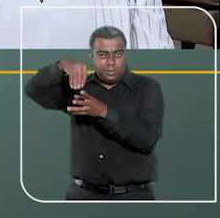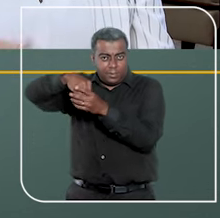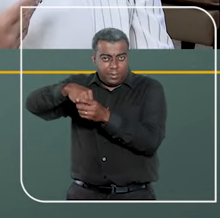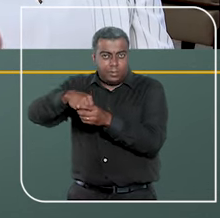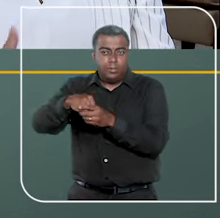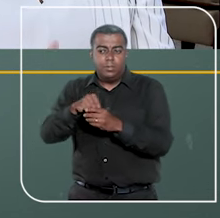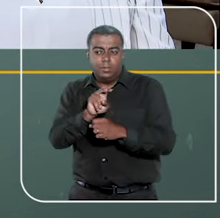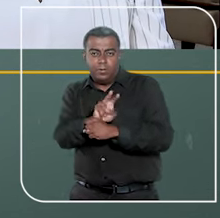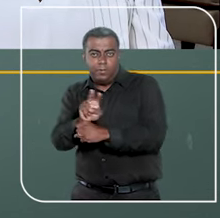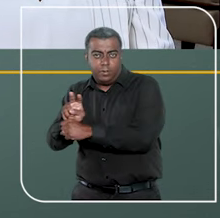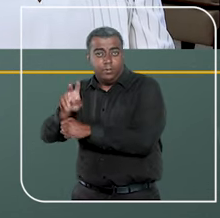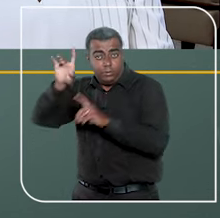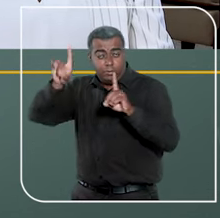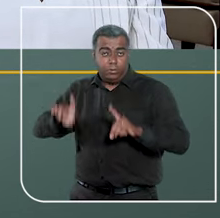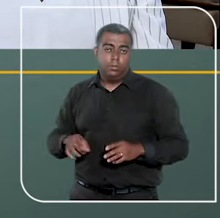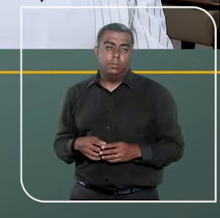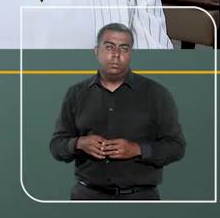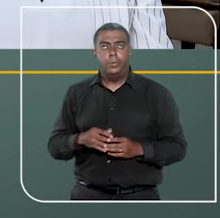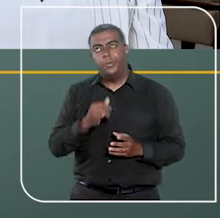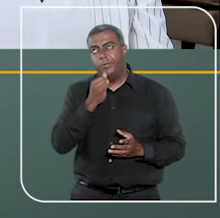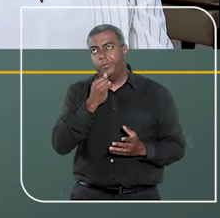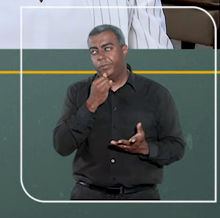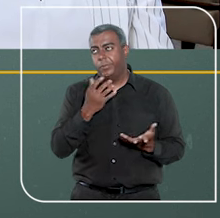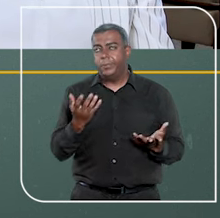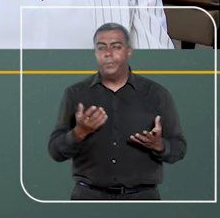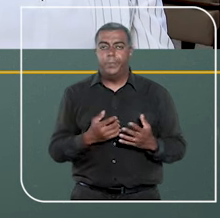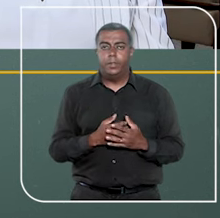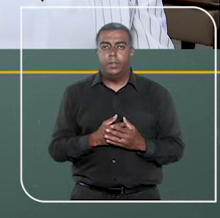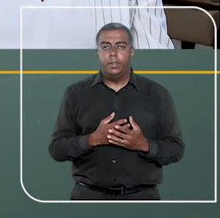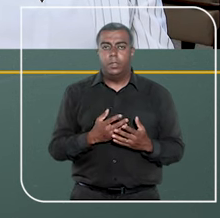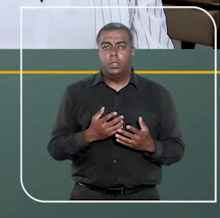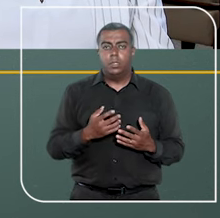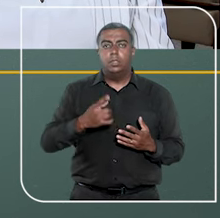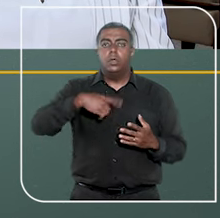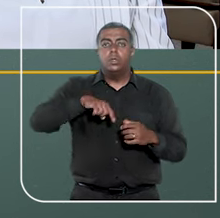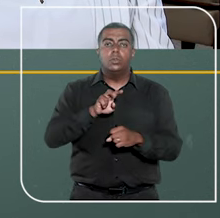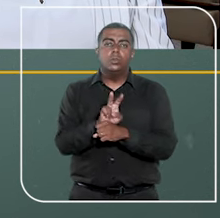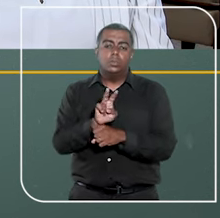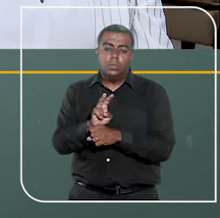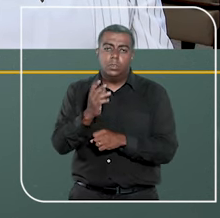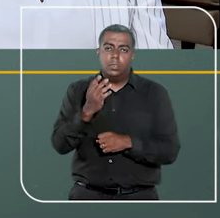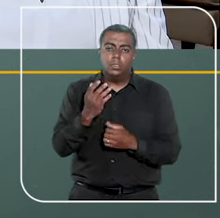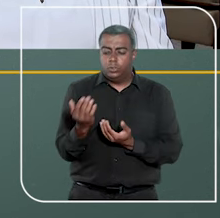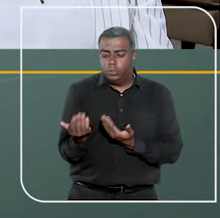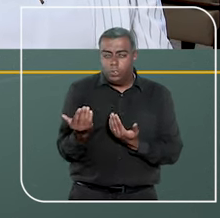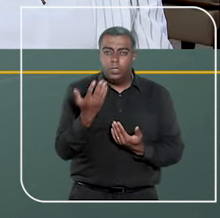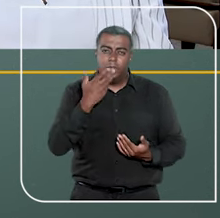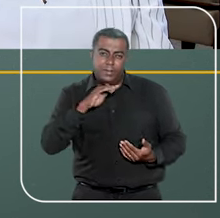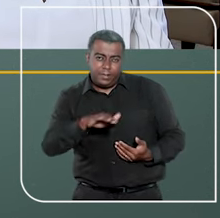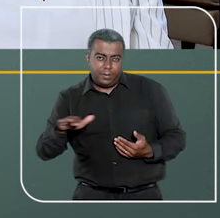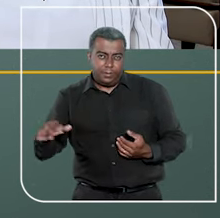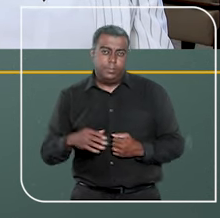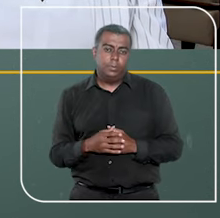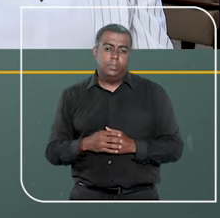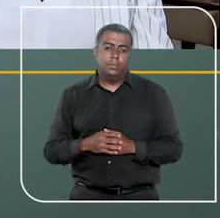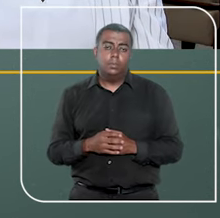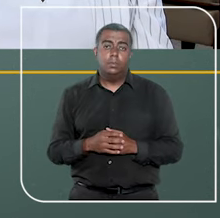acontecem em defesa de vários direitos também. Então, por exemplo, nós atuamos na proteção da infância e da juventude.